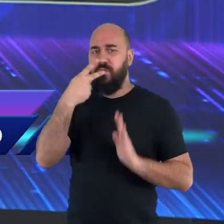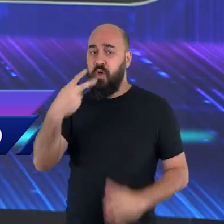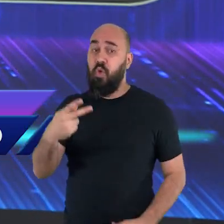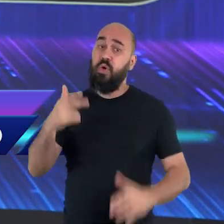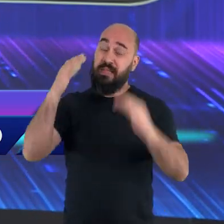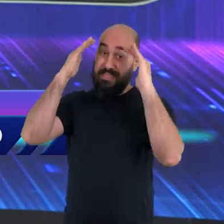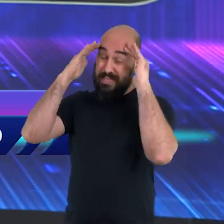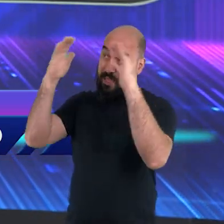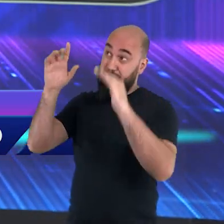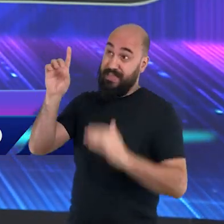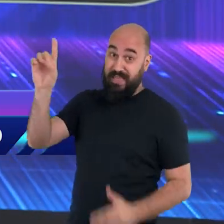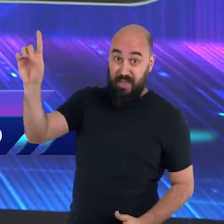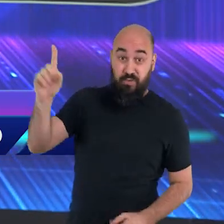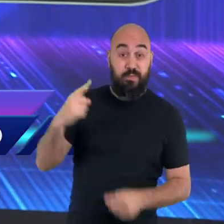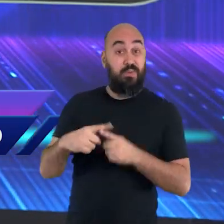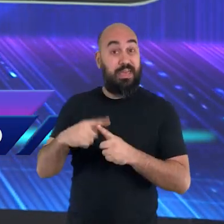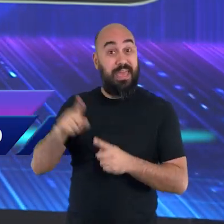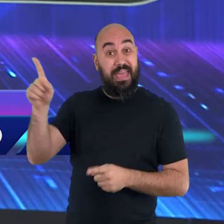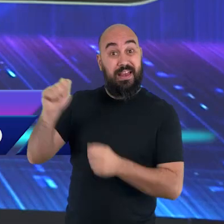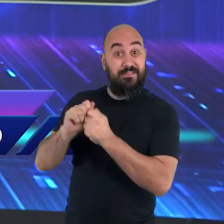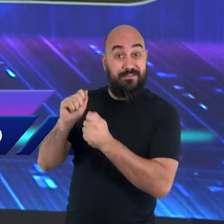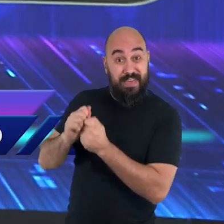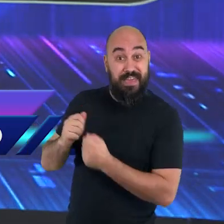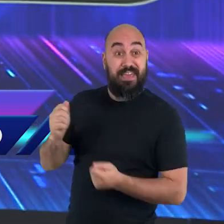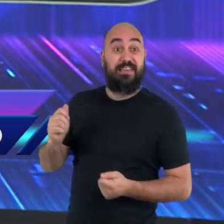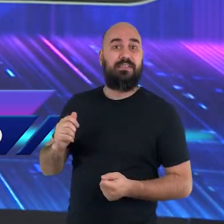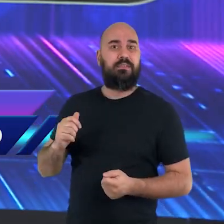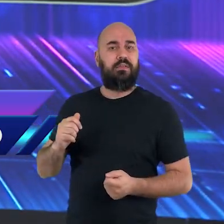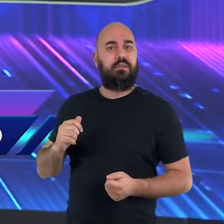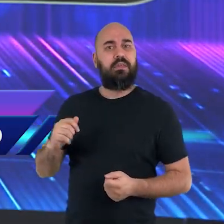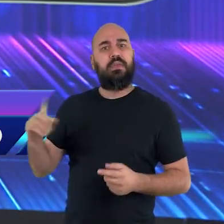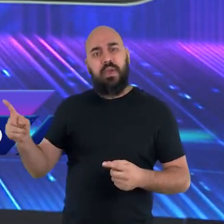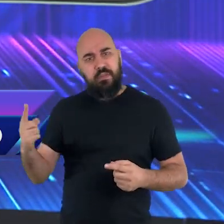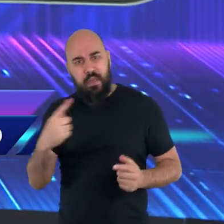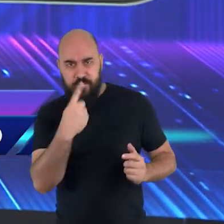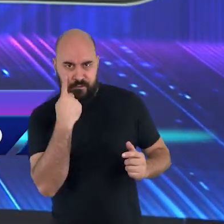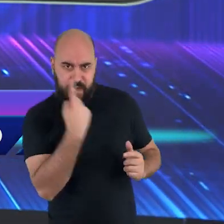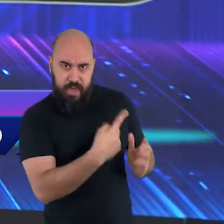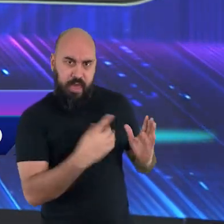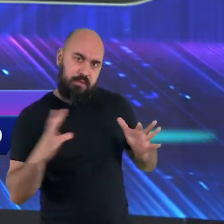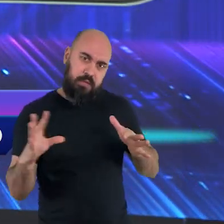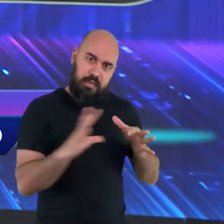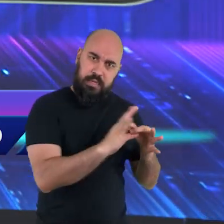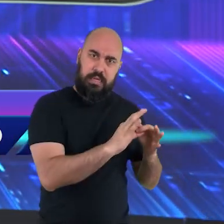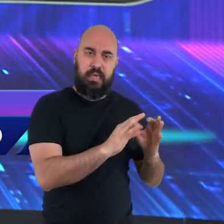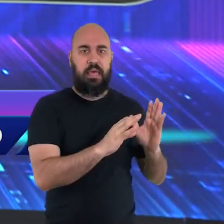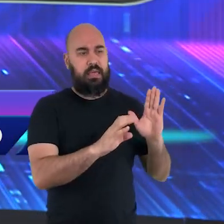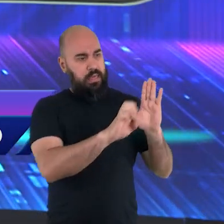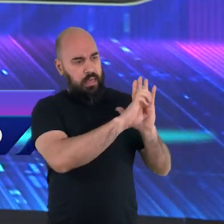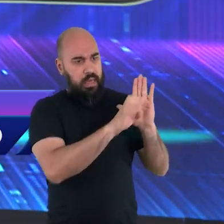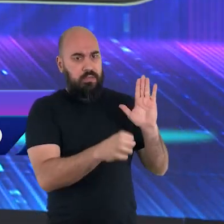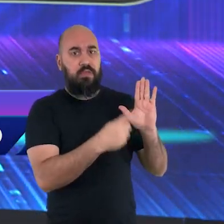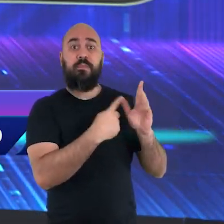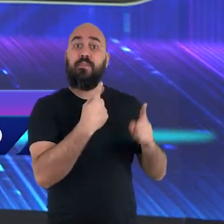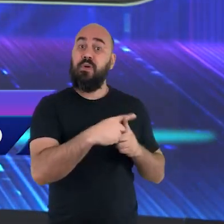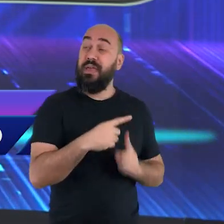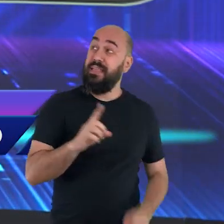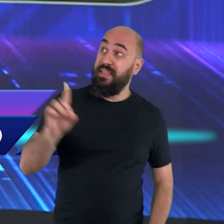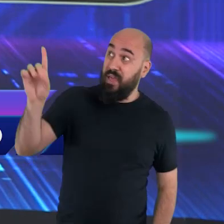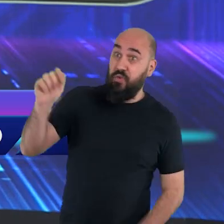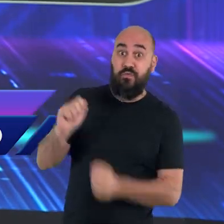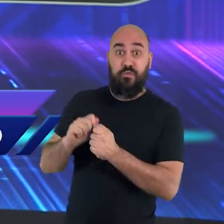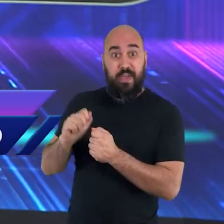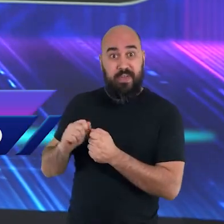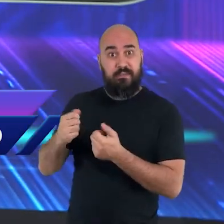olha, tema a Deus. Adore porque Ele fez. Porque Ele é o Criador. E você encontra um mandamento dizendo, você precisa guardar o sábado porque Ele é Criador.